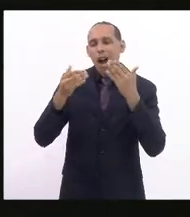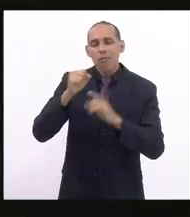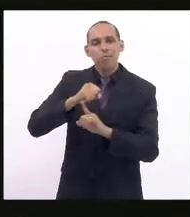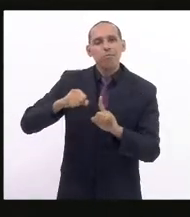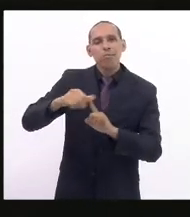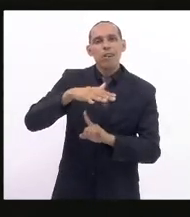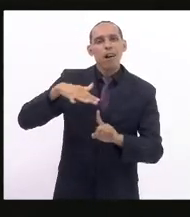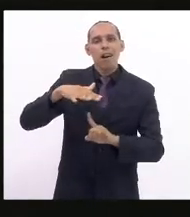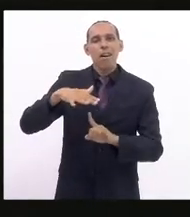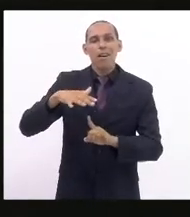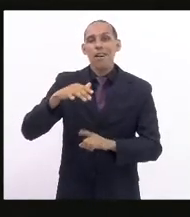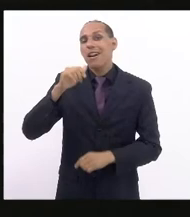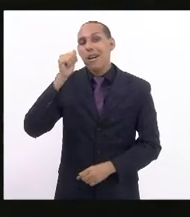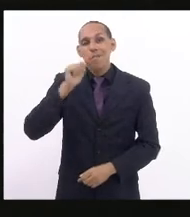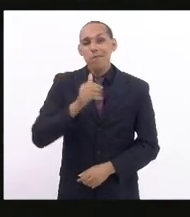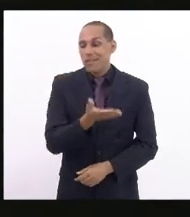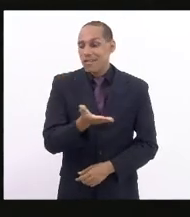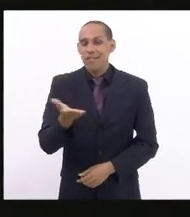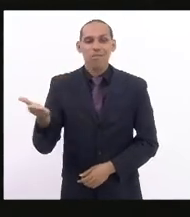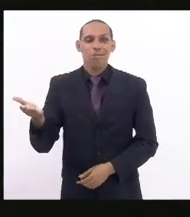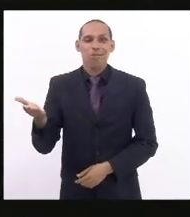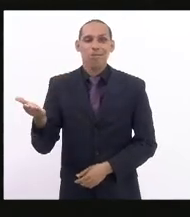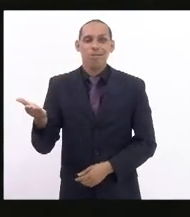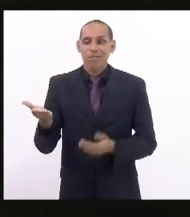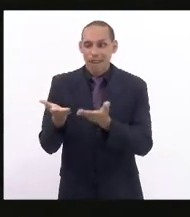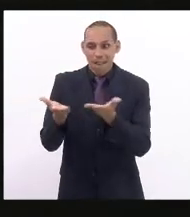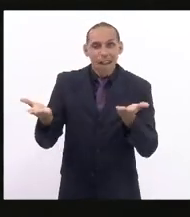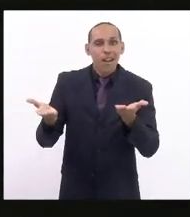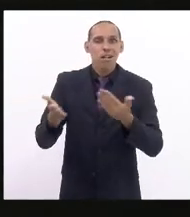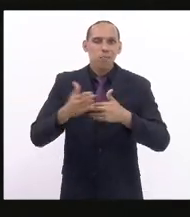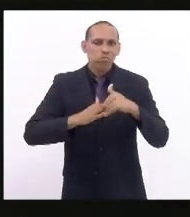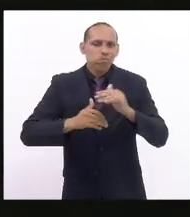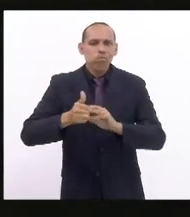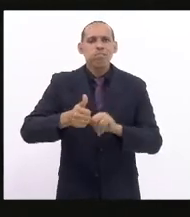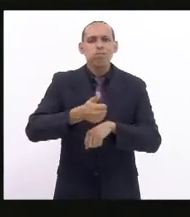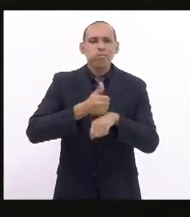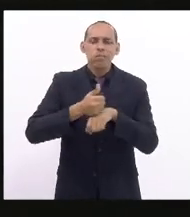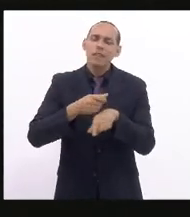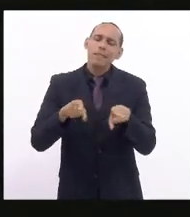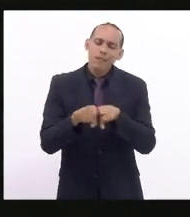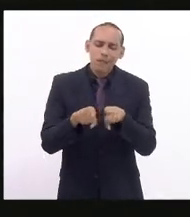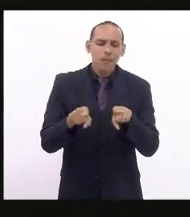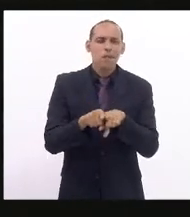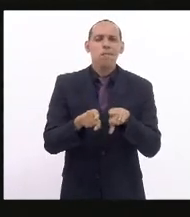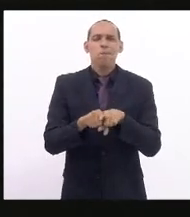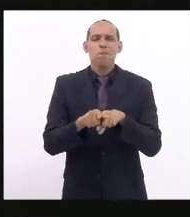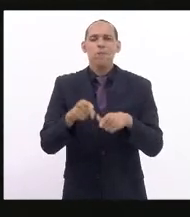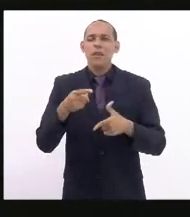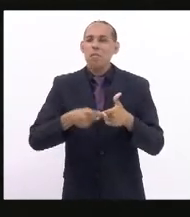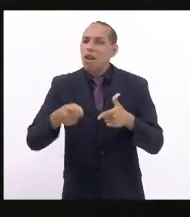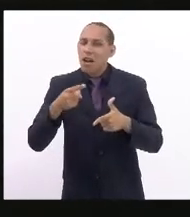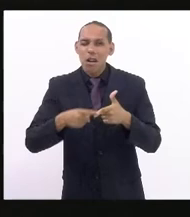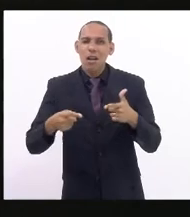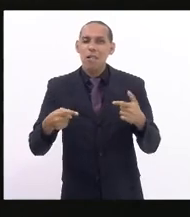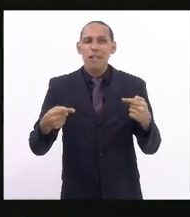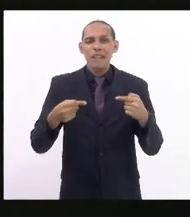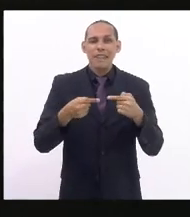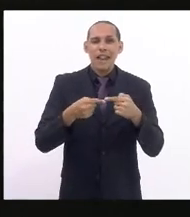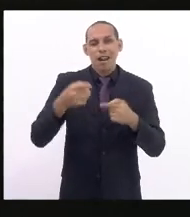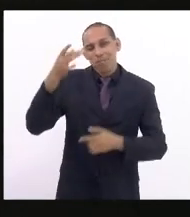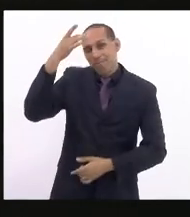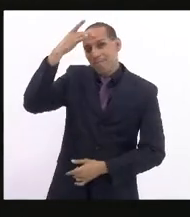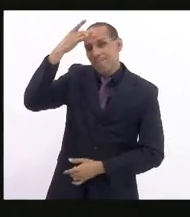são mulheres. E essas profissionais também apresentaram problemas relativos à saúde